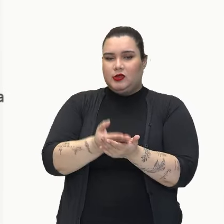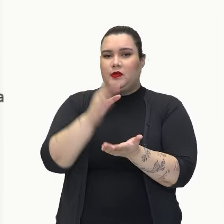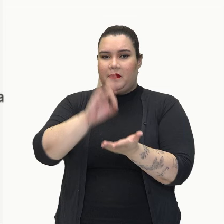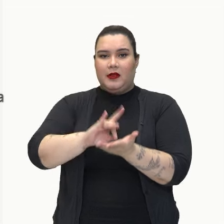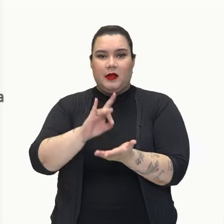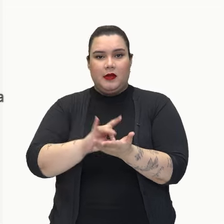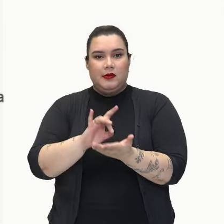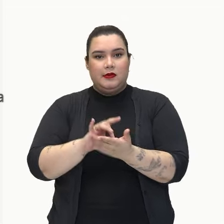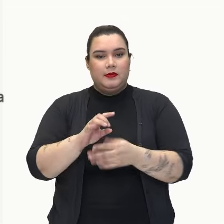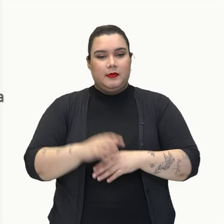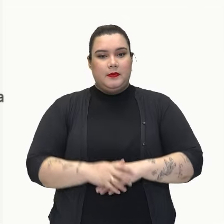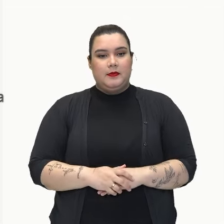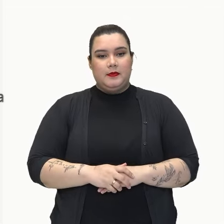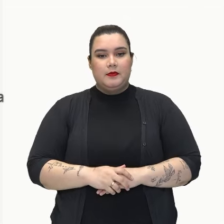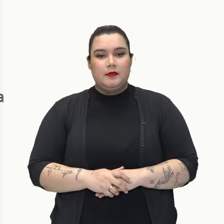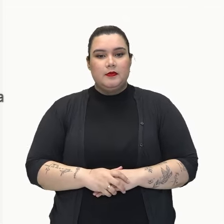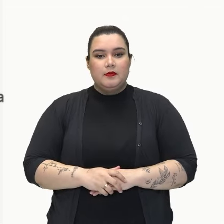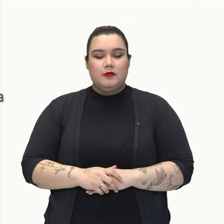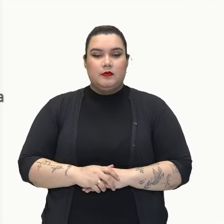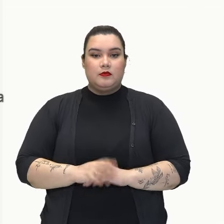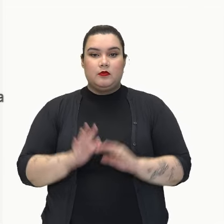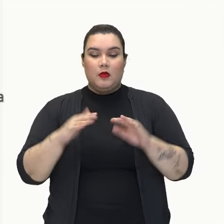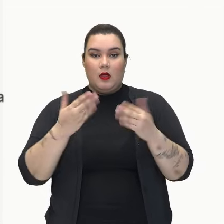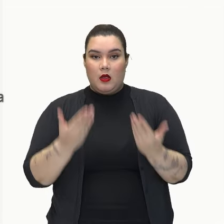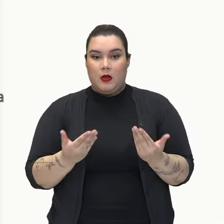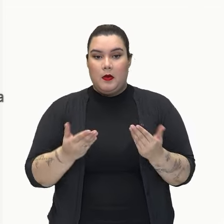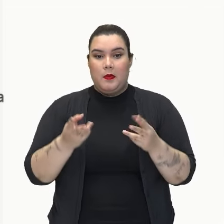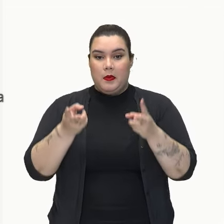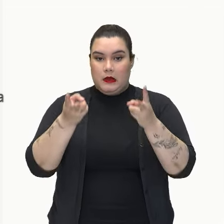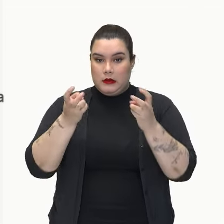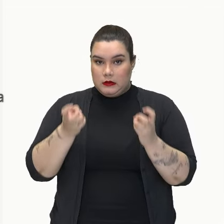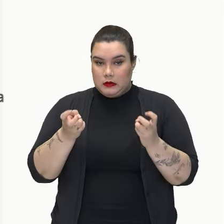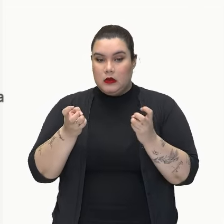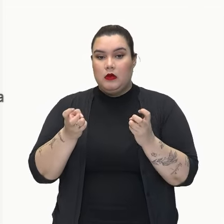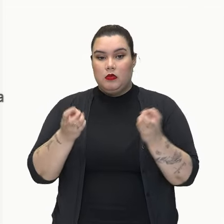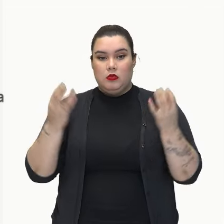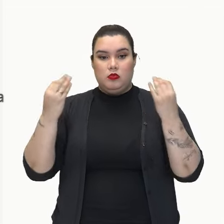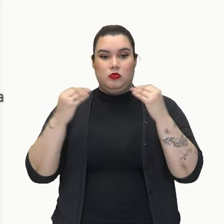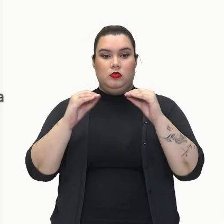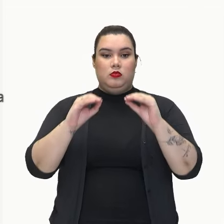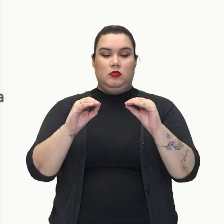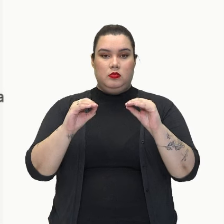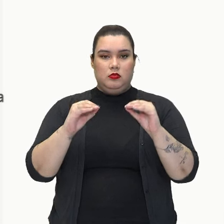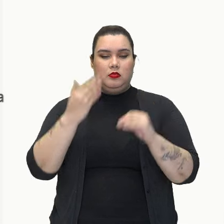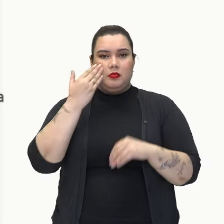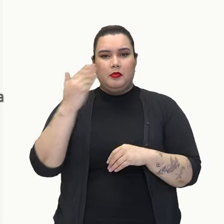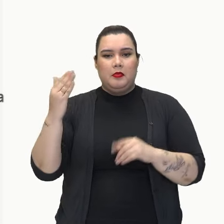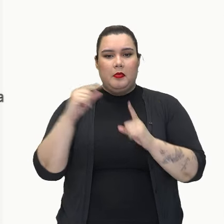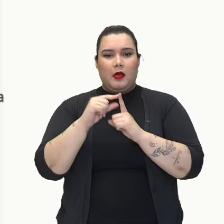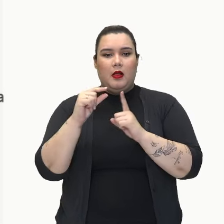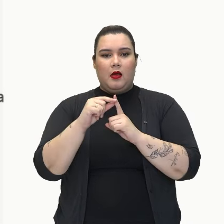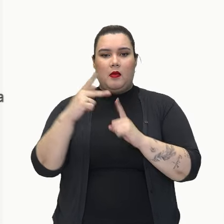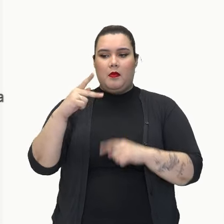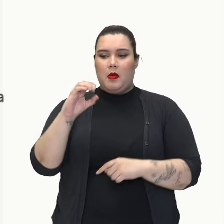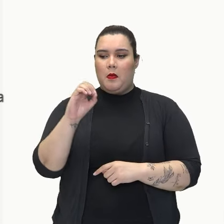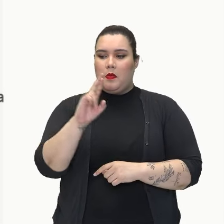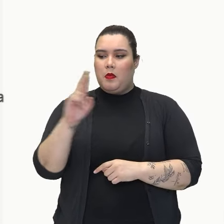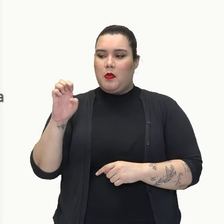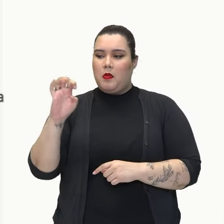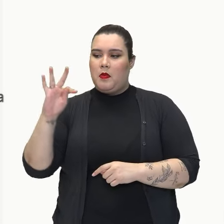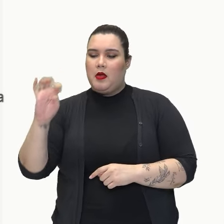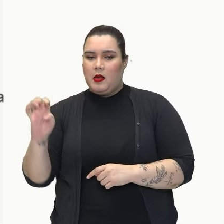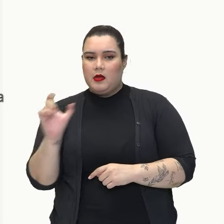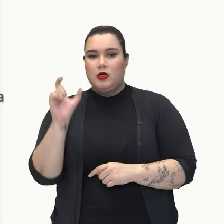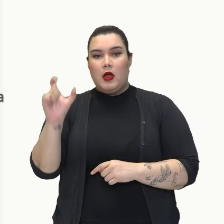que seja porrete. E observem a forma como ele coloca, nem que seja a porrete, mas eu vou, a